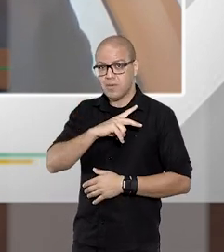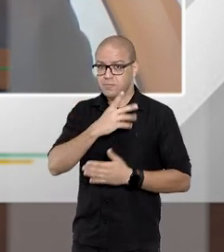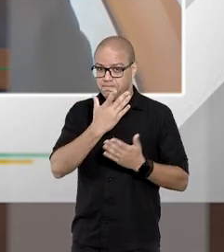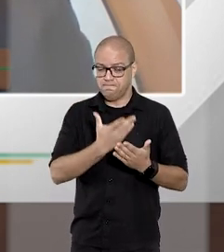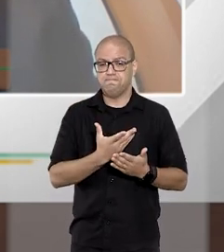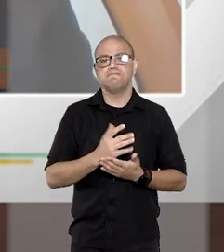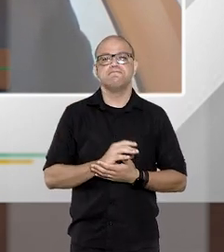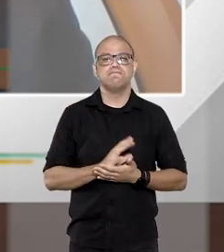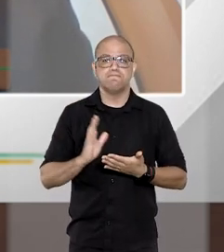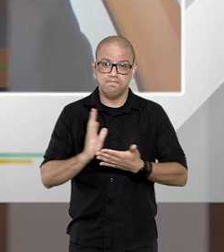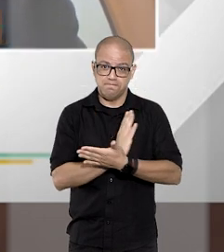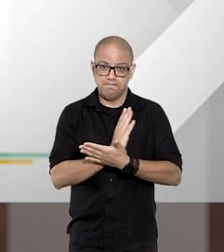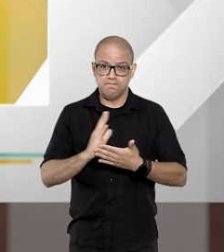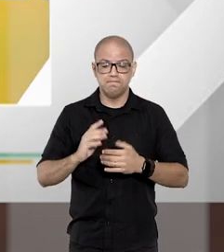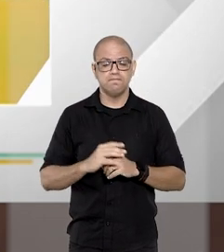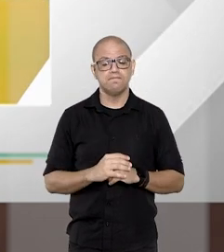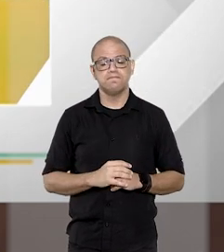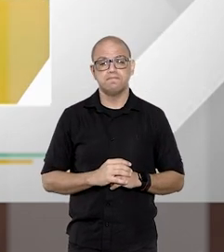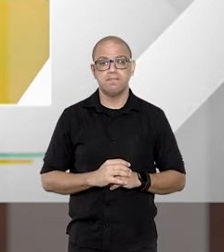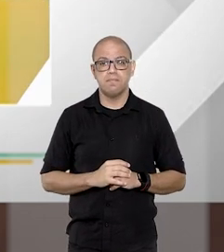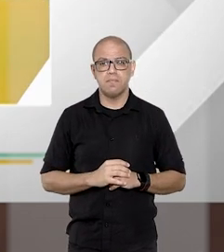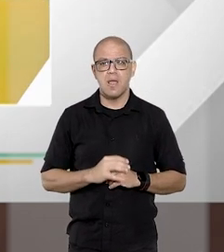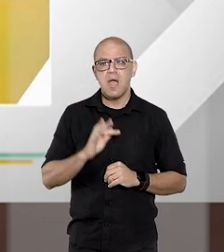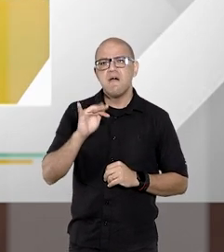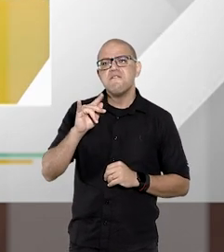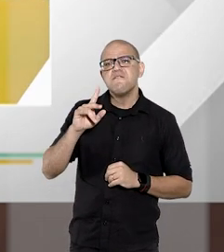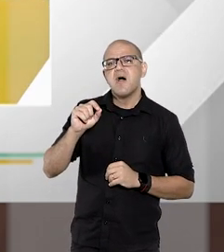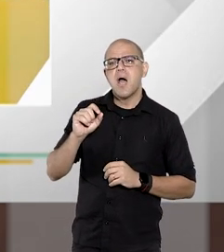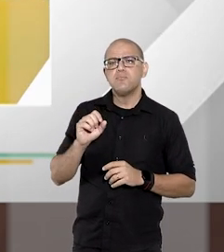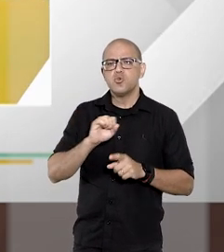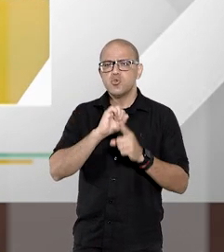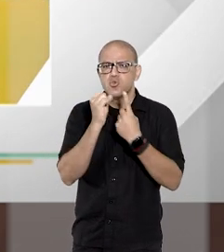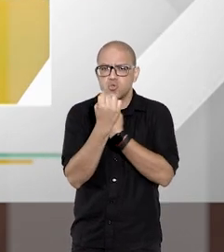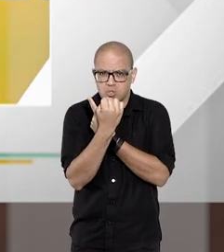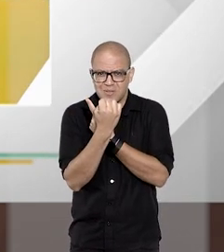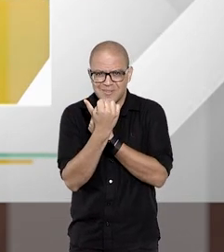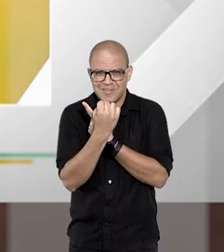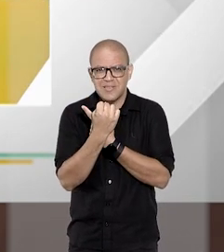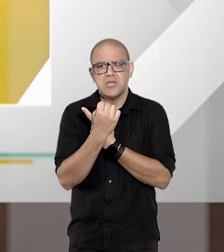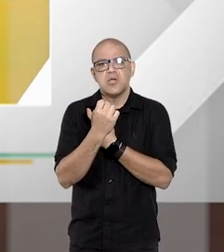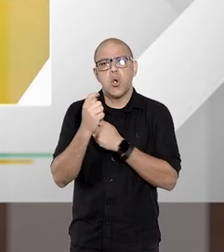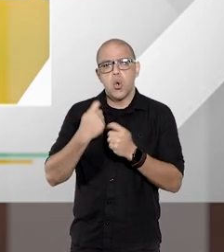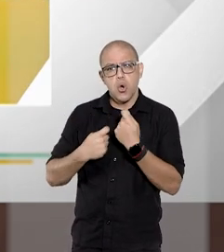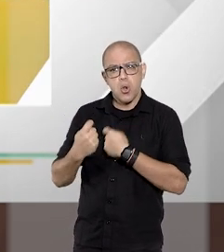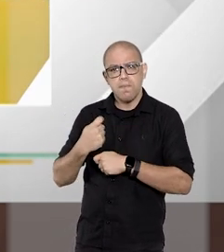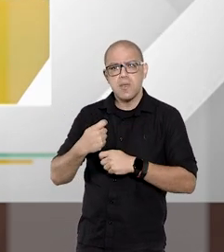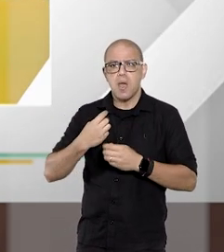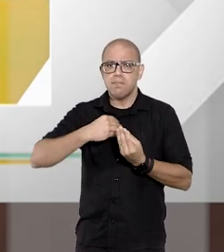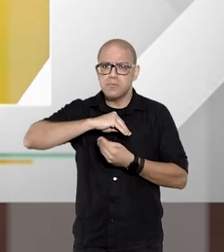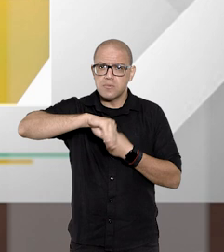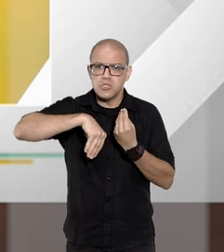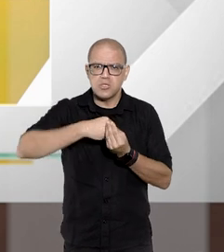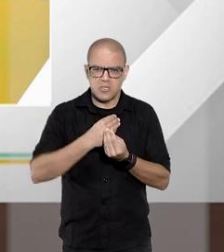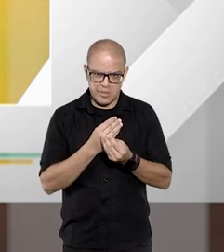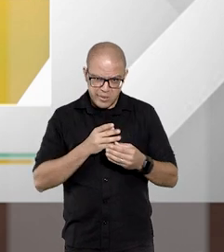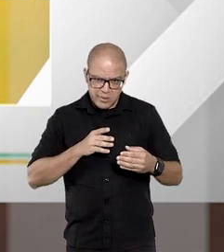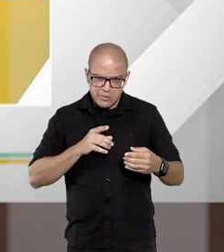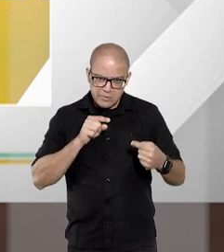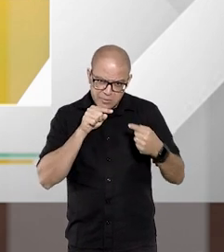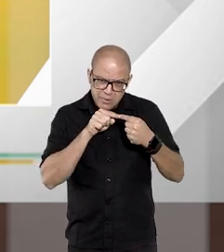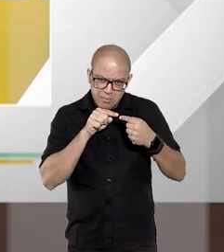direito privado. Doutor Fábio, e sociedade de economia mista, entra nesse conceito de Fazenda Pública?